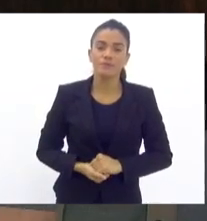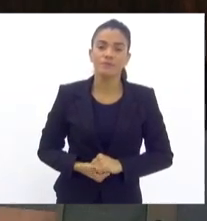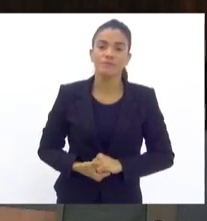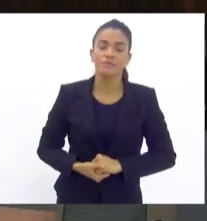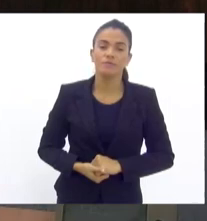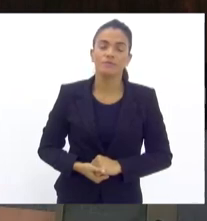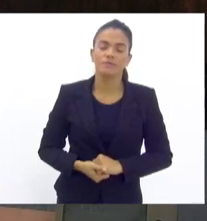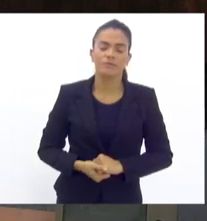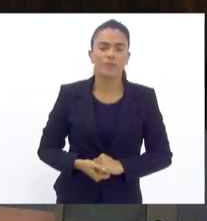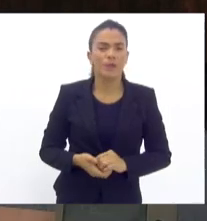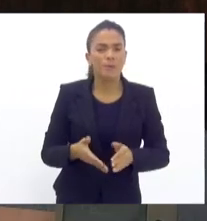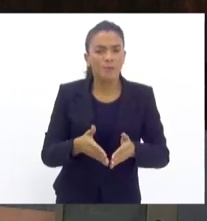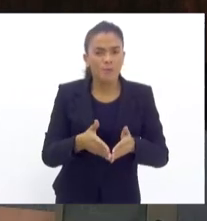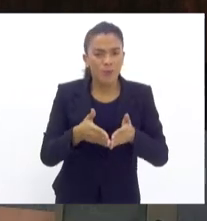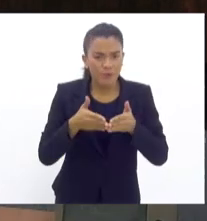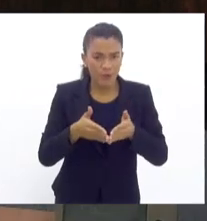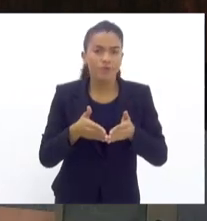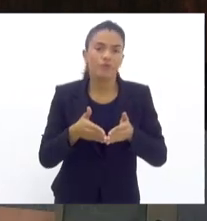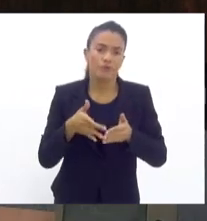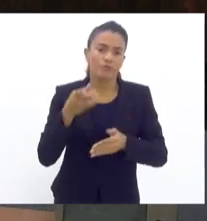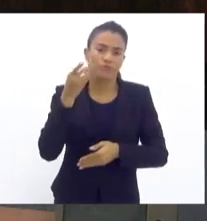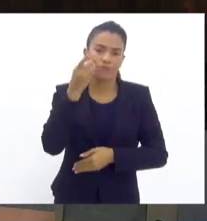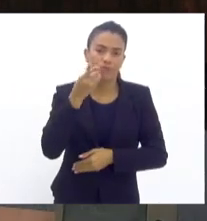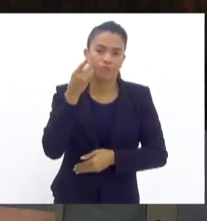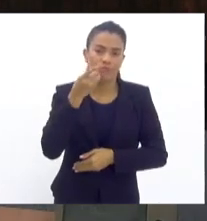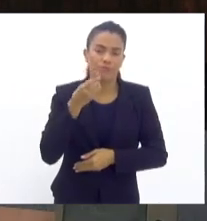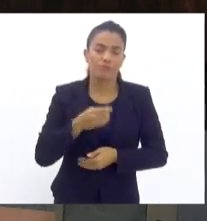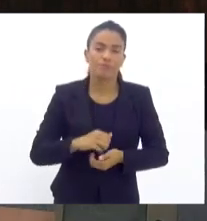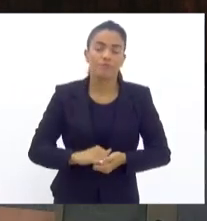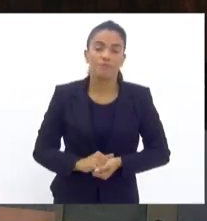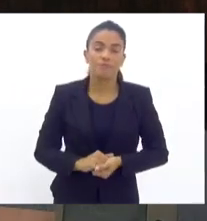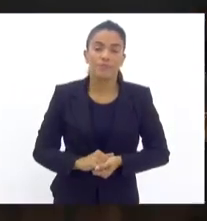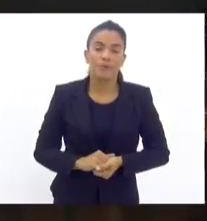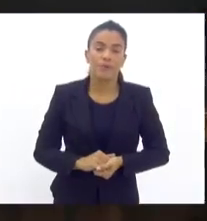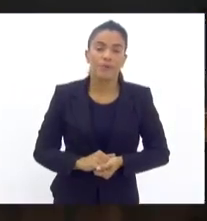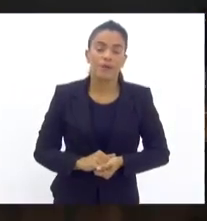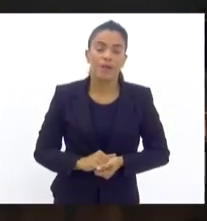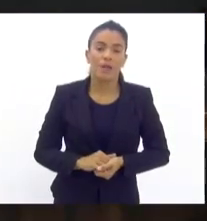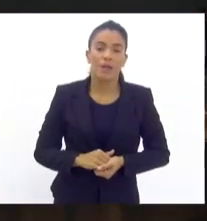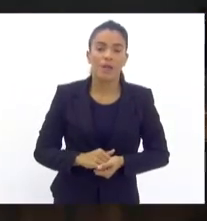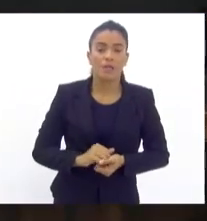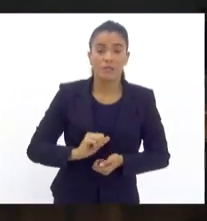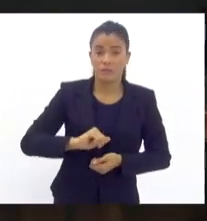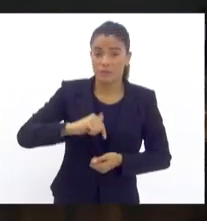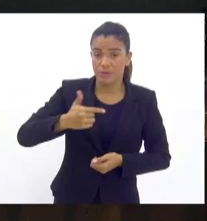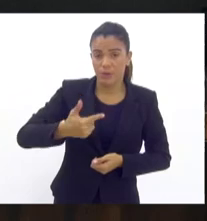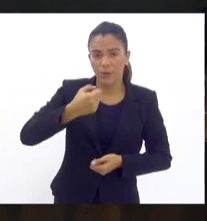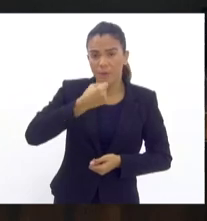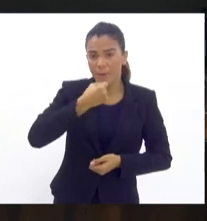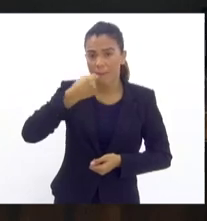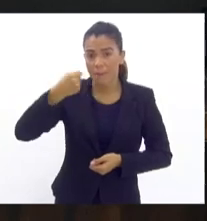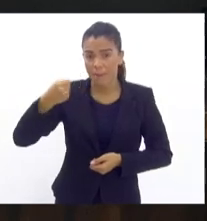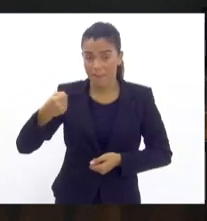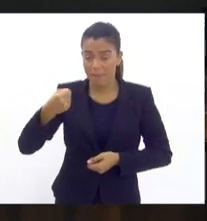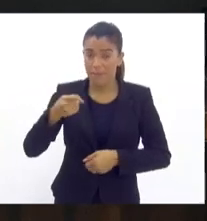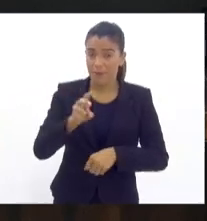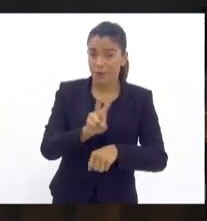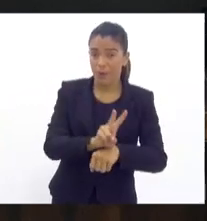Por favor, deputada. Daqui a pouco eu passarei a palavra para a vossa excelência. Enquanto isso,